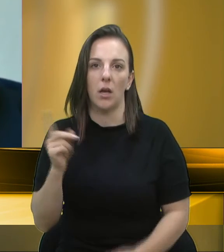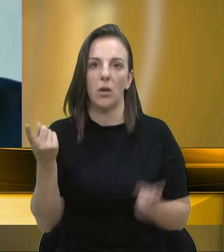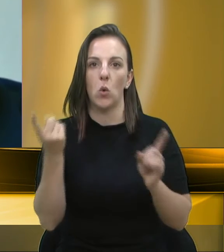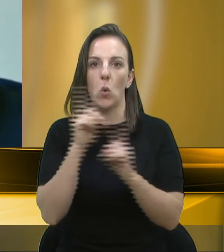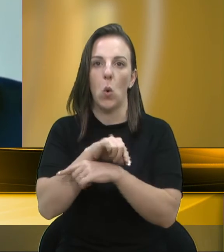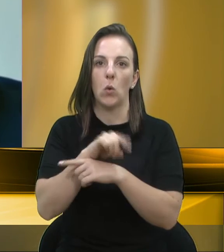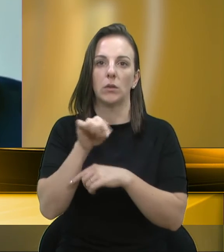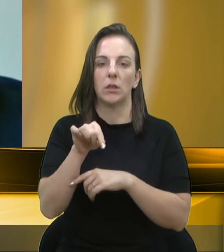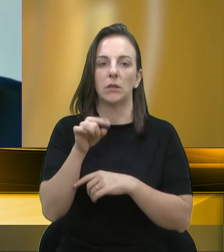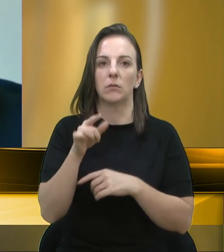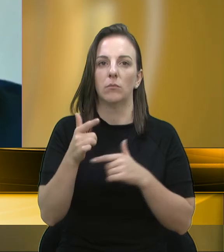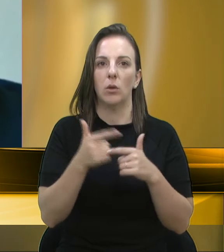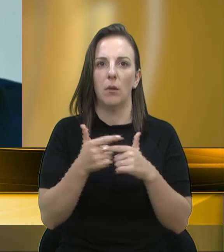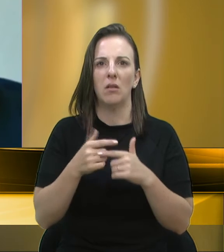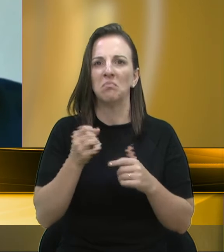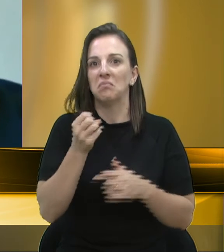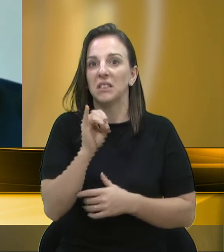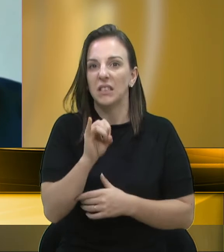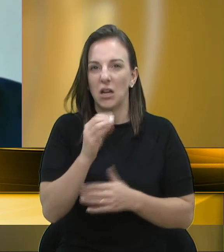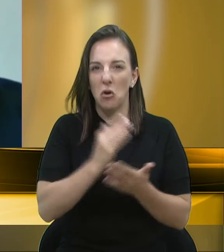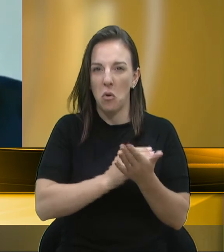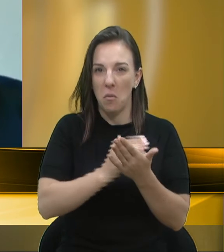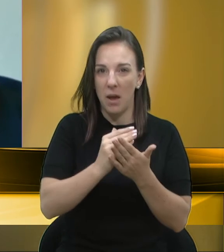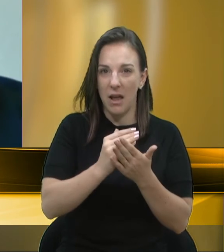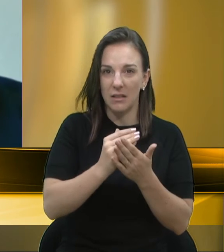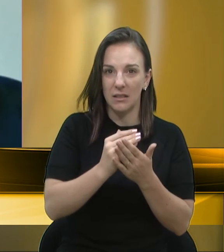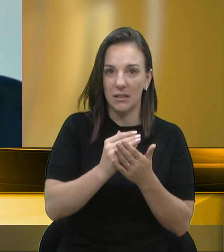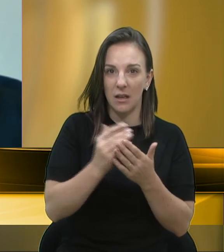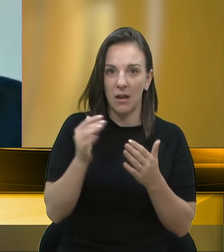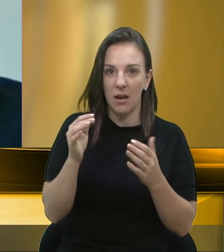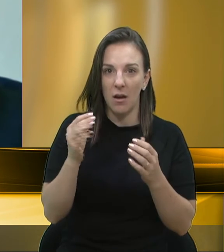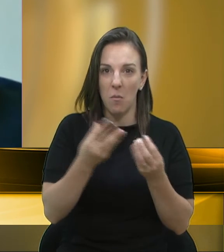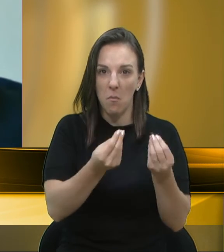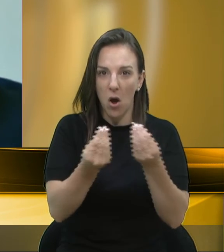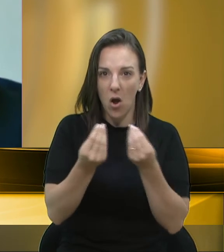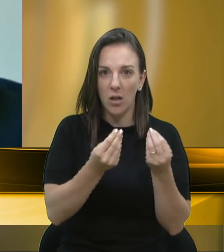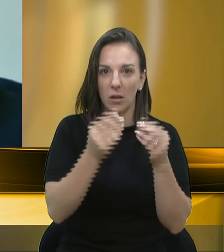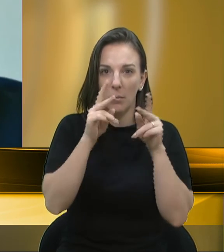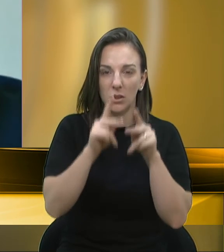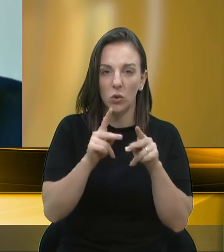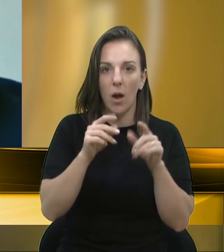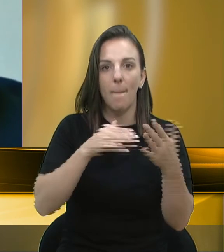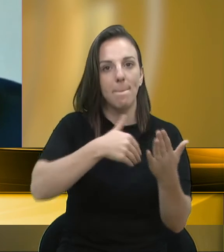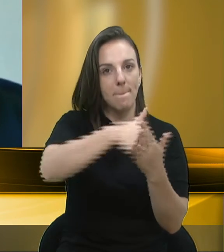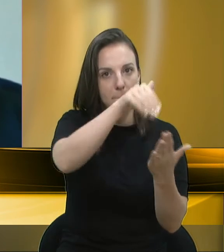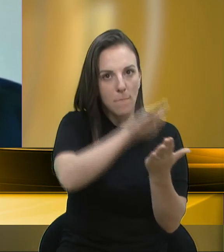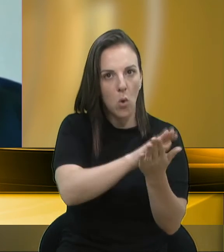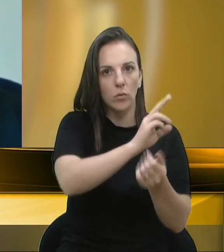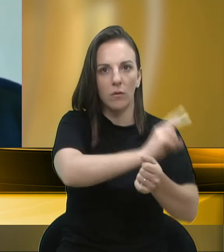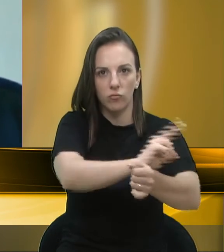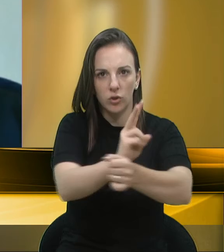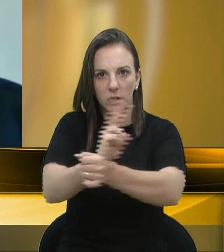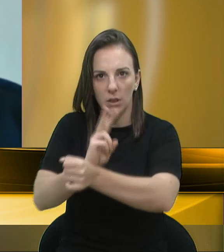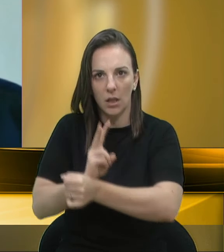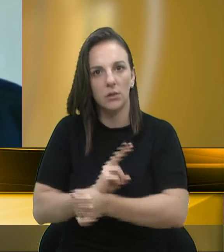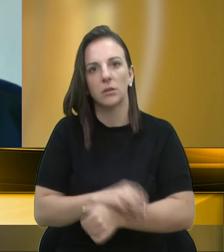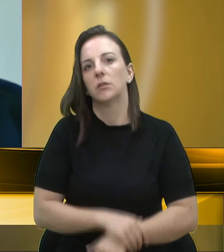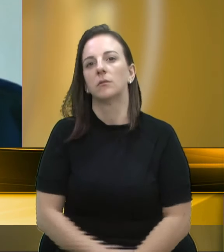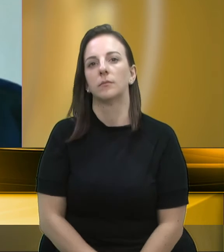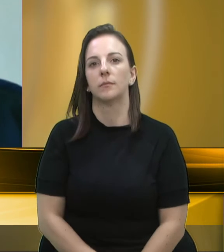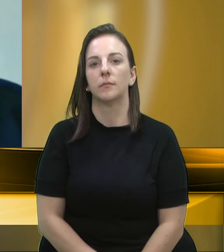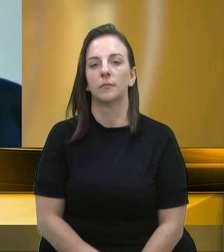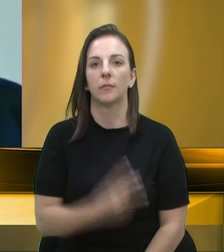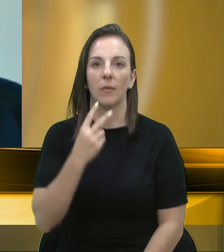Se aglomerar, nós vamos multar, vamos fiscalizar. Mas tem que oportunizar. Sua parte, vereador Wagner Pedrinho?